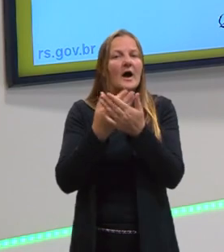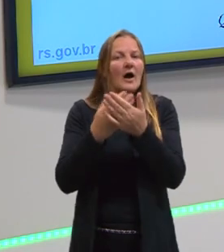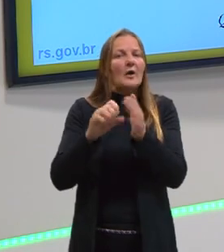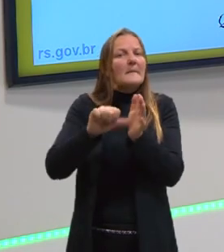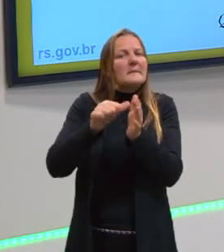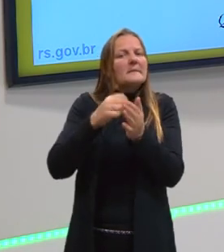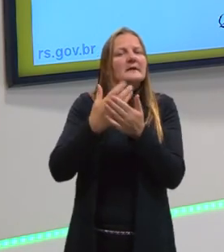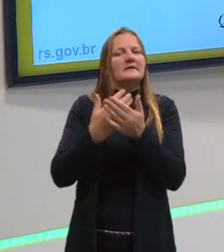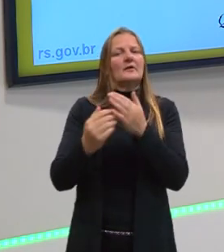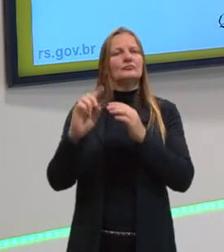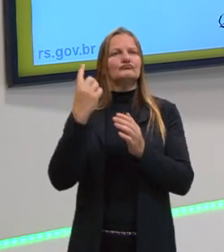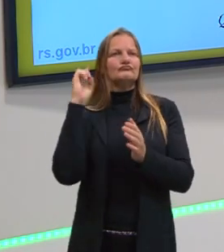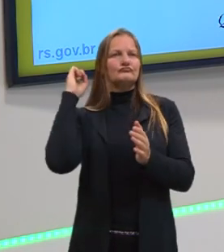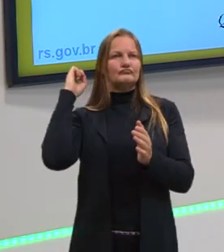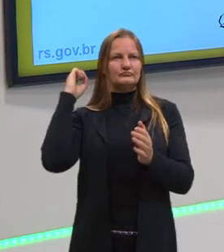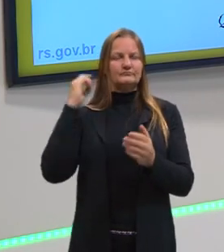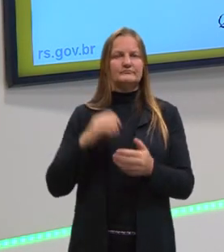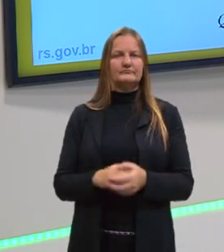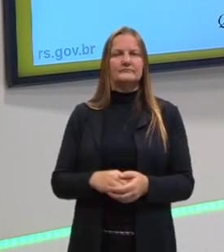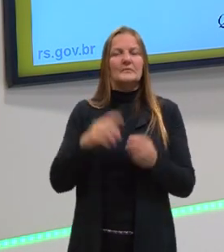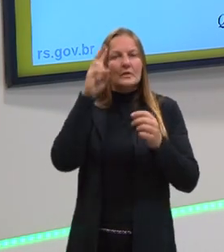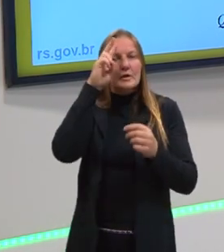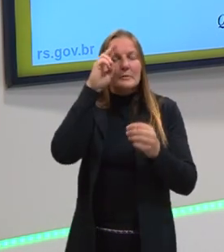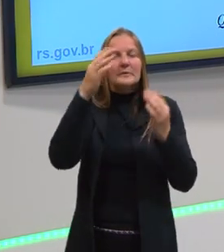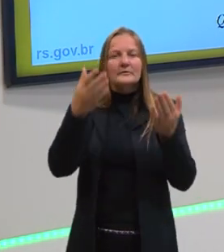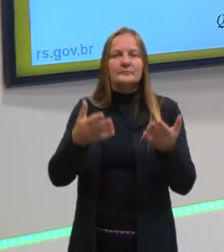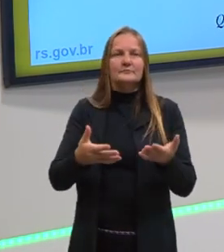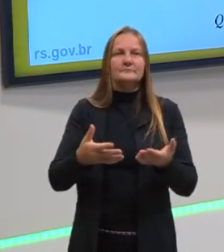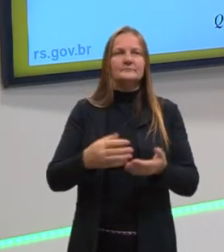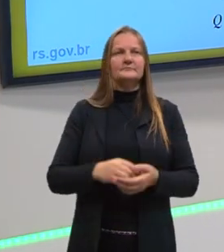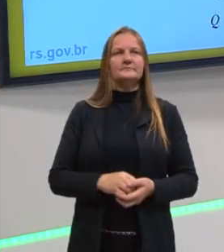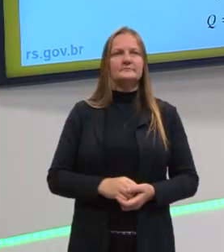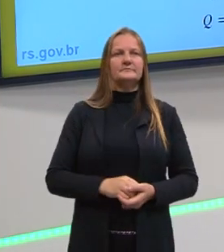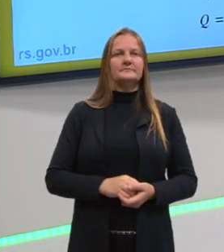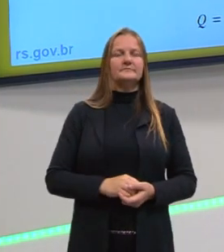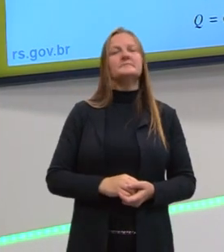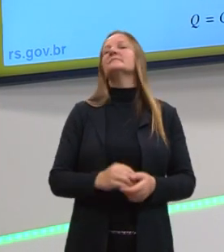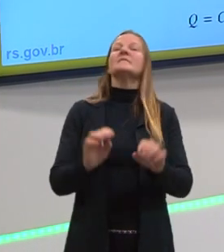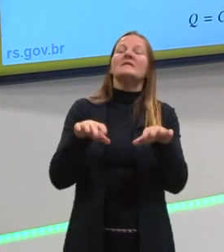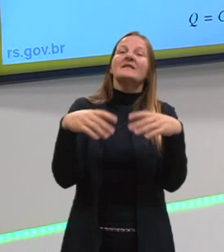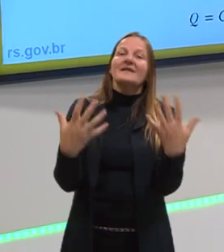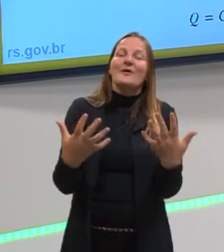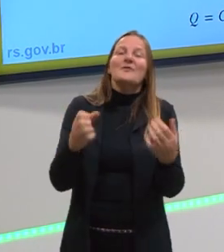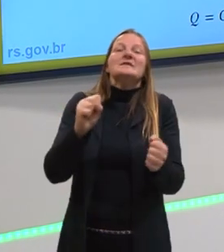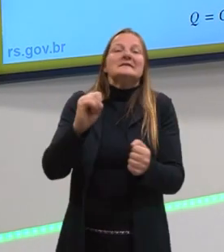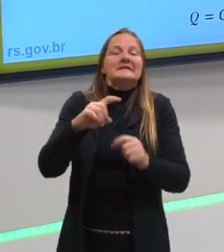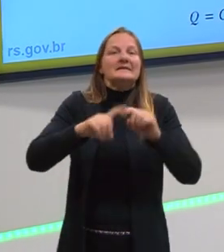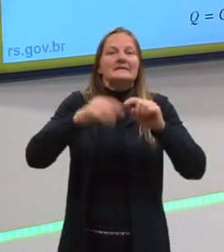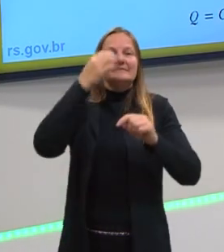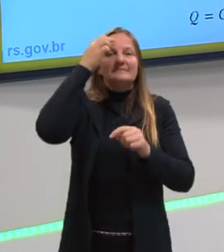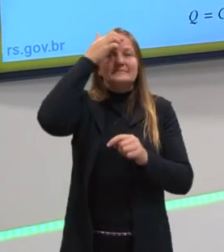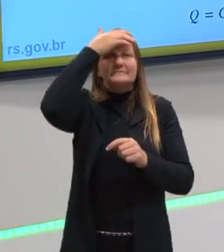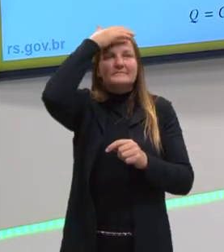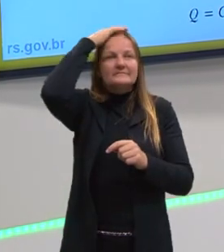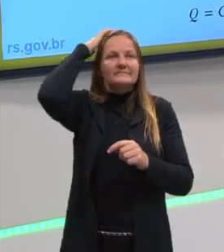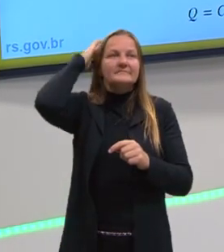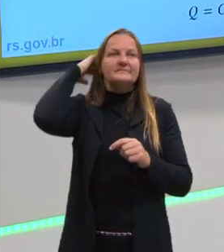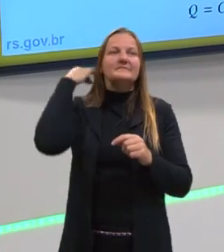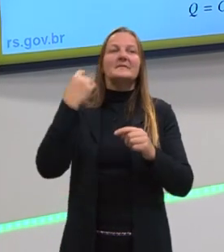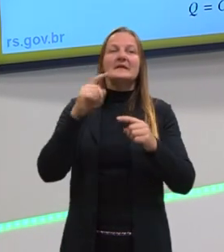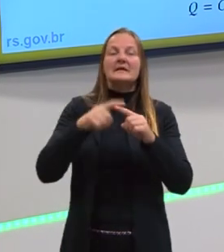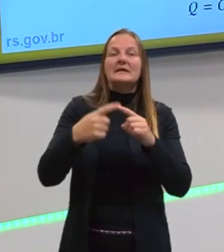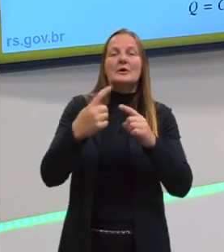primeiras aulas. Só para relembrar. Então, quando um corpo recebe calor, este pode